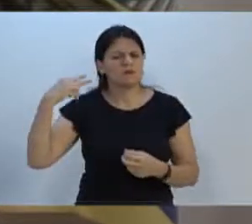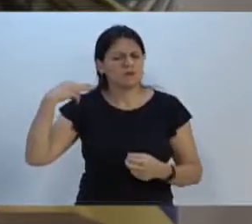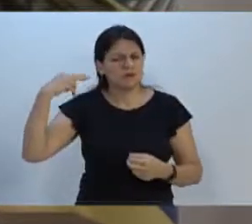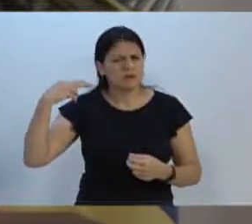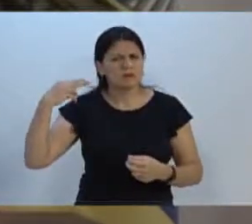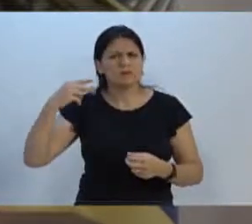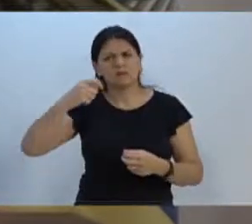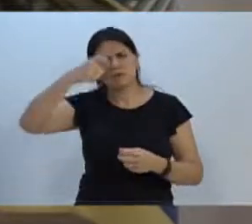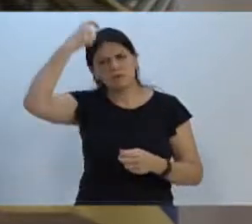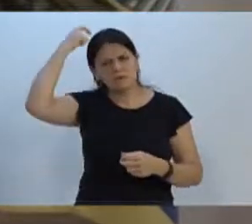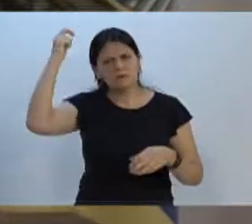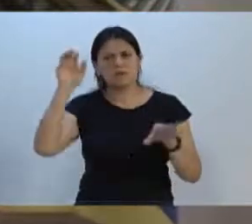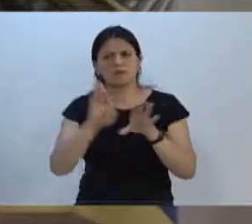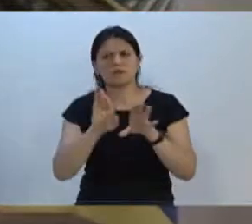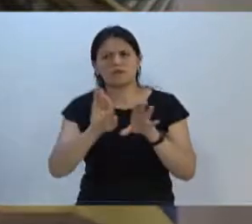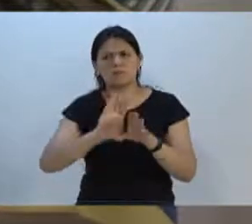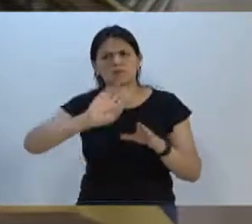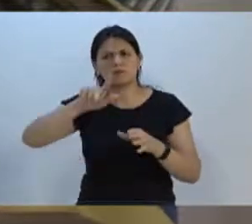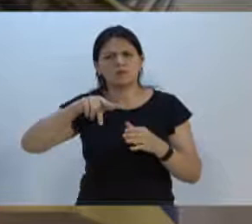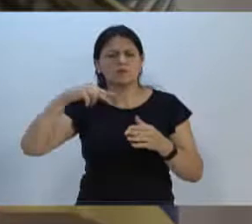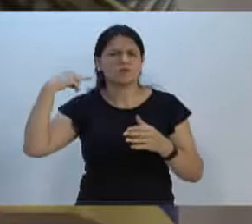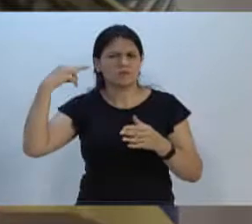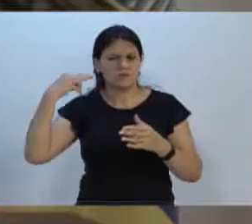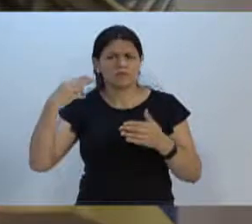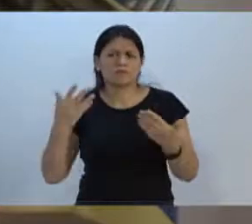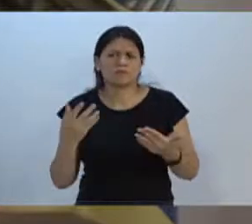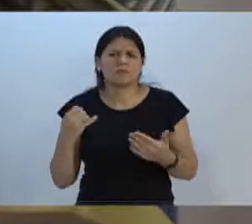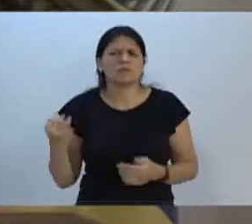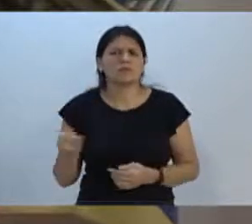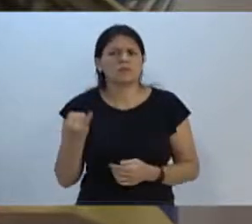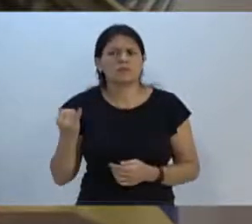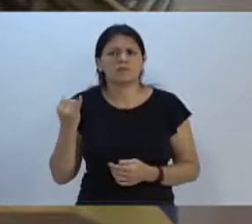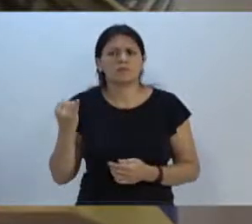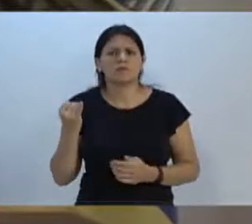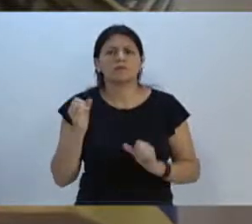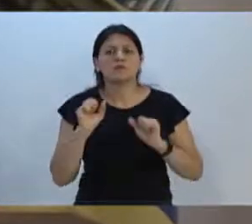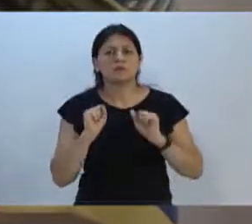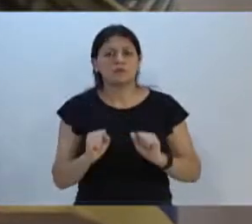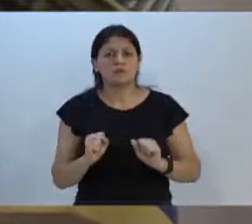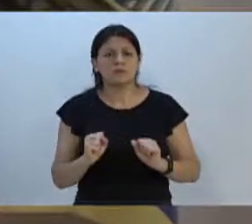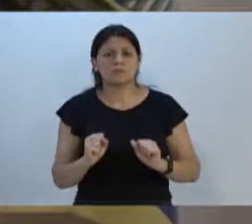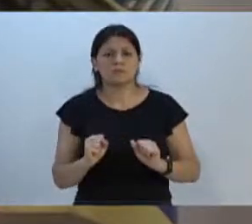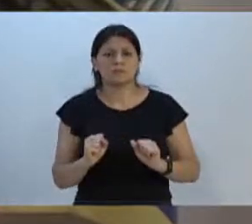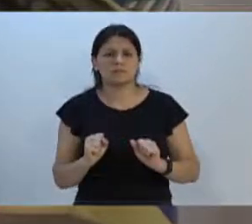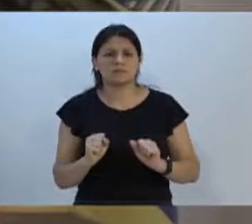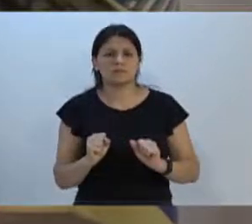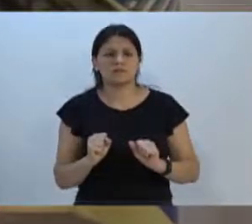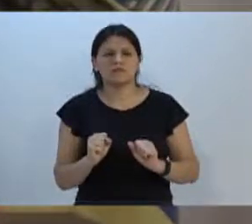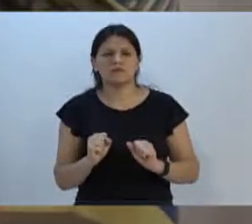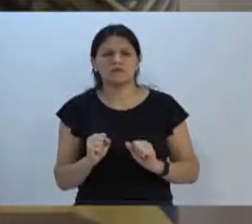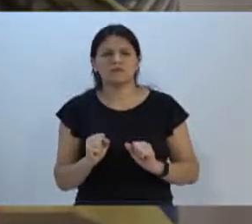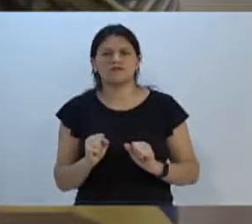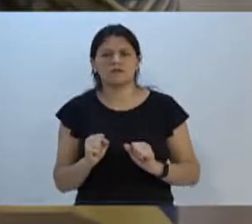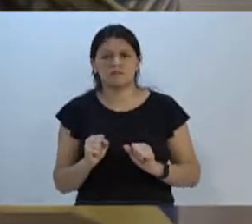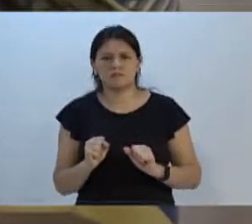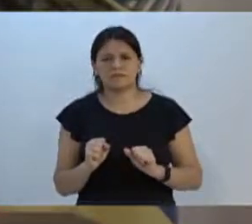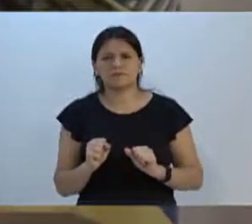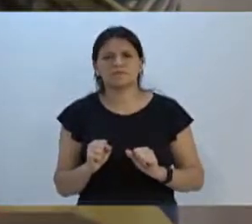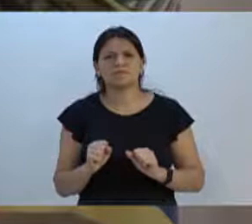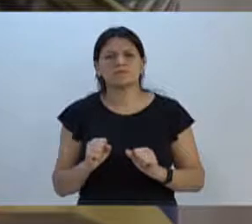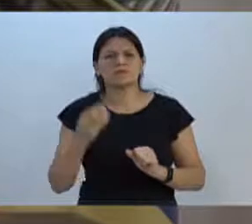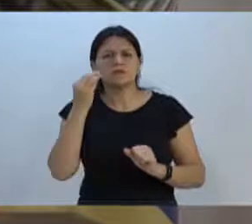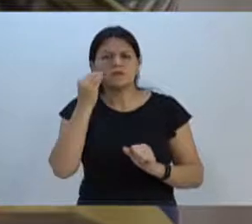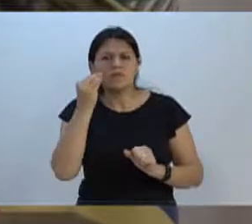isso aos demais parlamentares, é importante que nós possamos, ao menos, viabilizar a